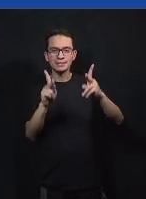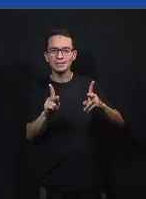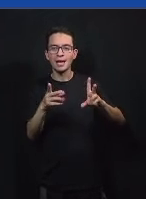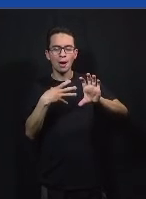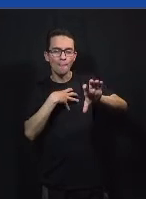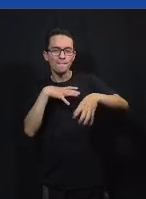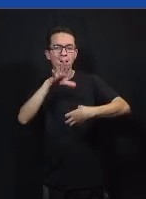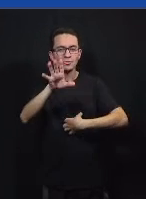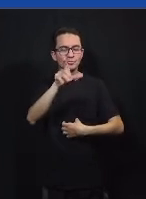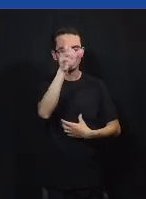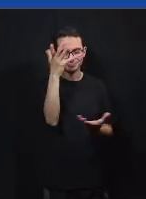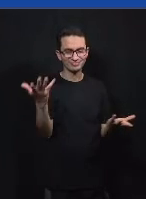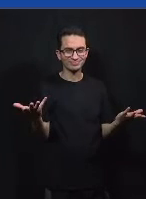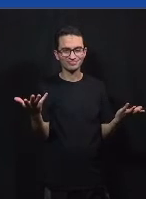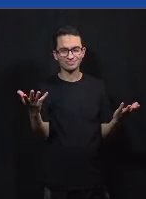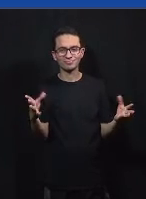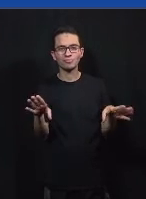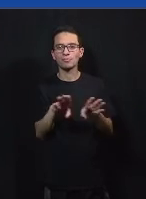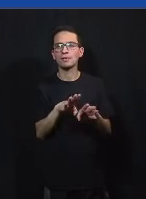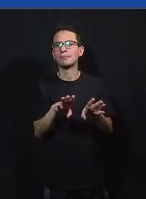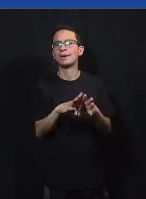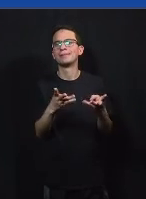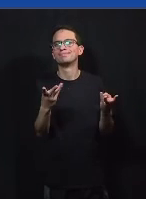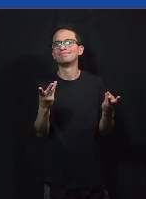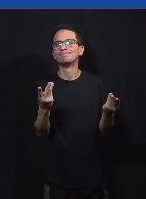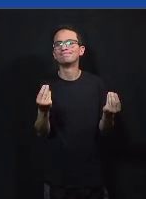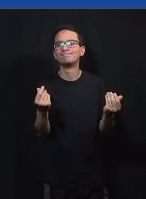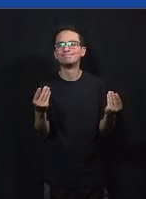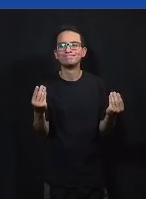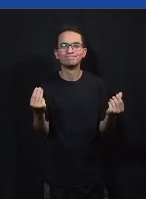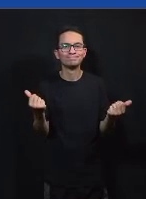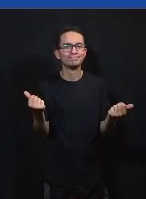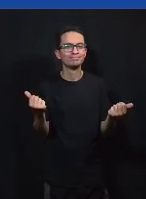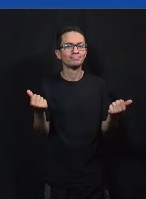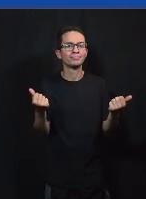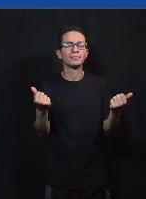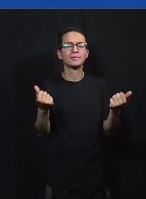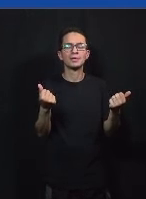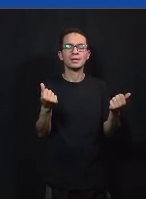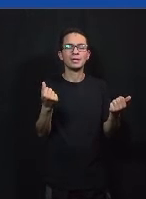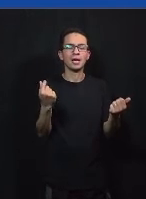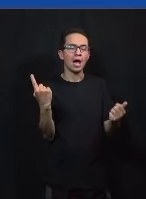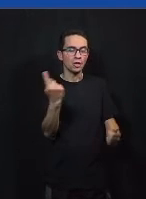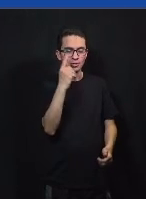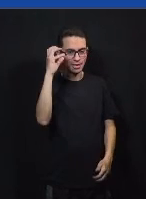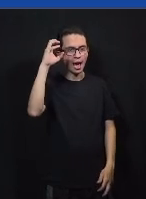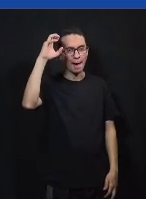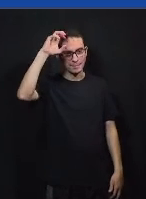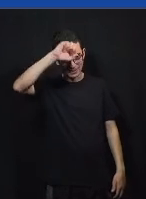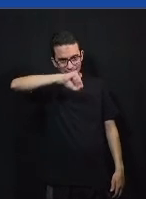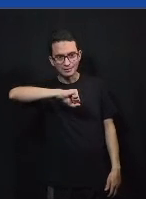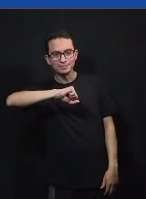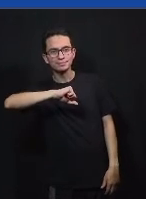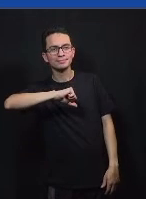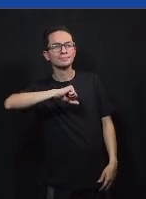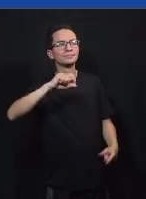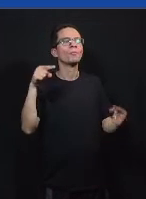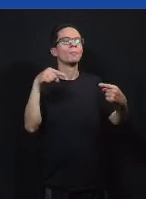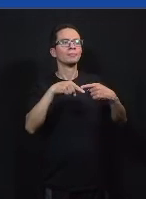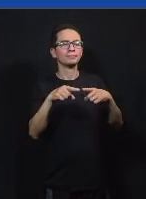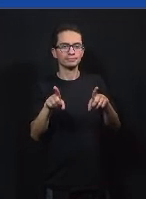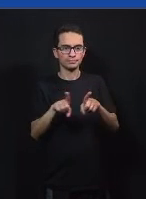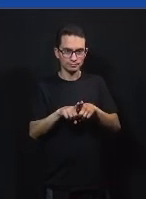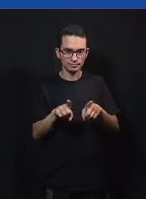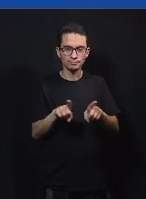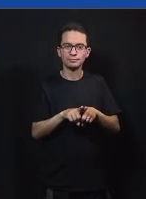mas ele não é tão útil do ponto de vista de aprendizado nem de esclarecimento de opinião porque a gente tende